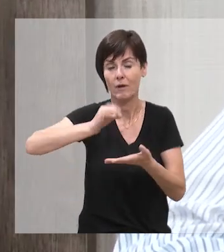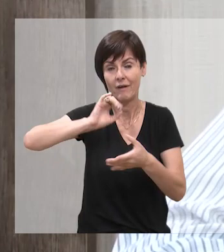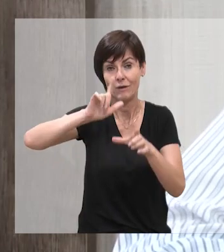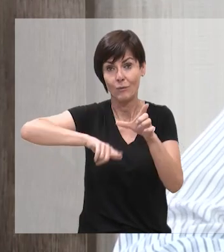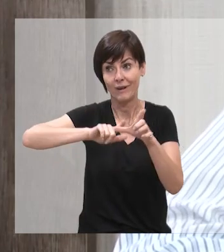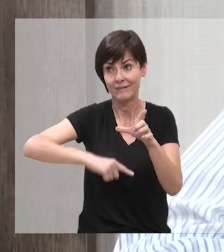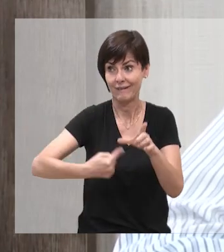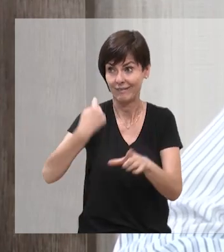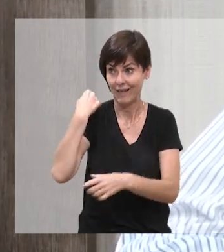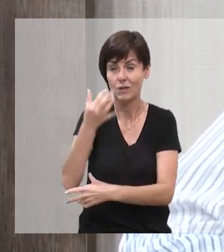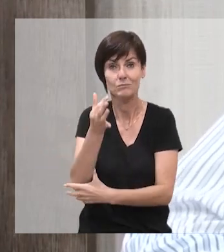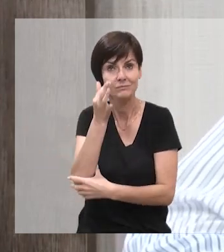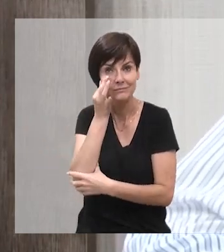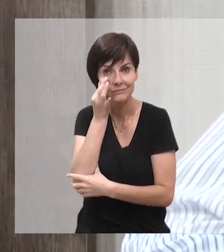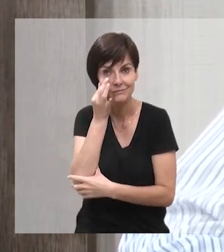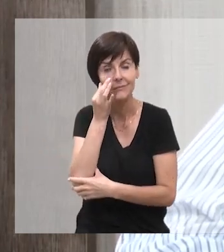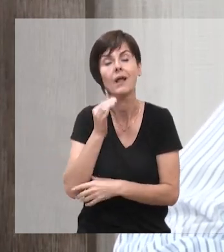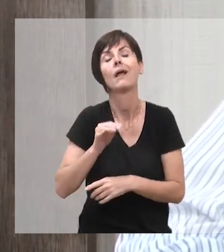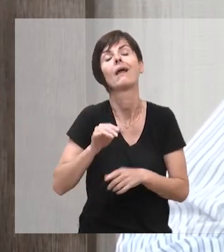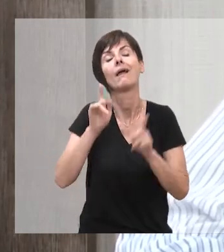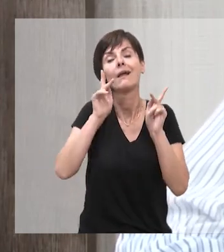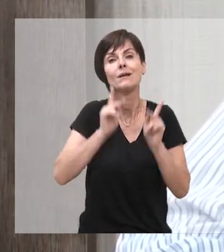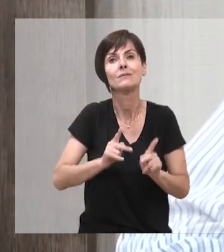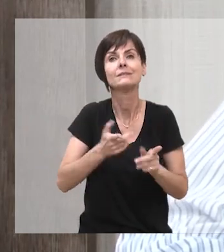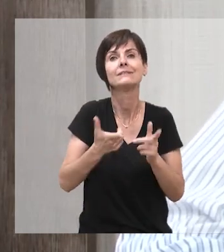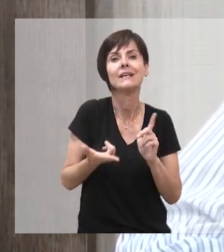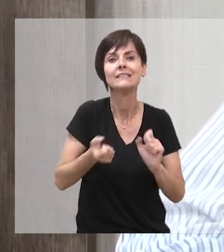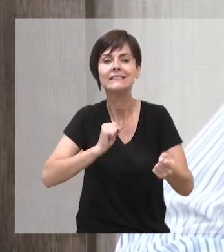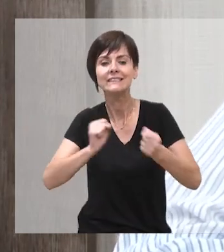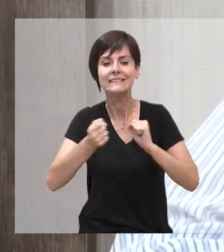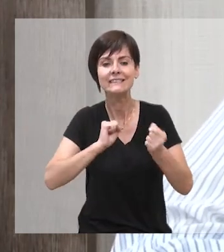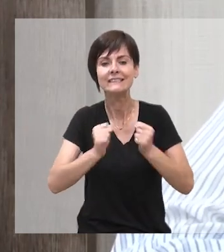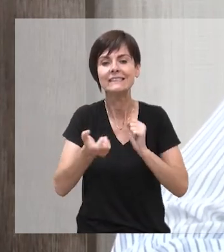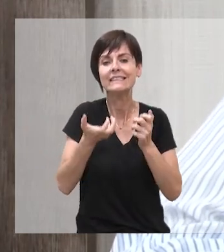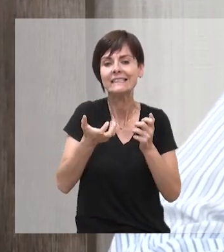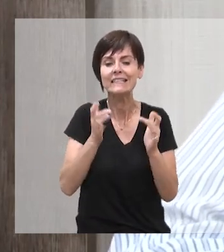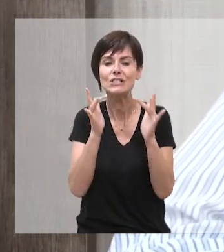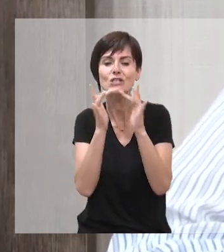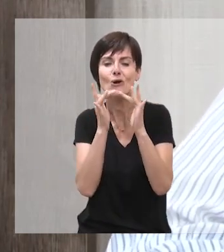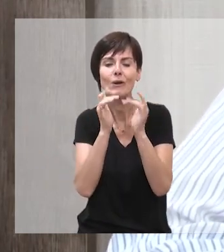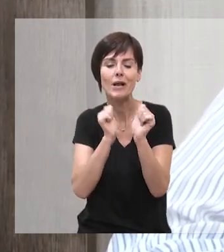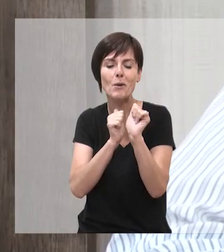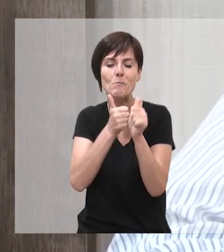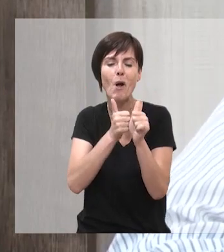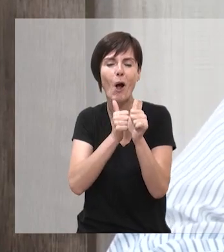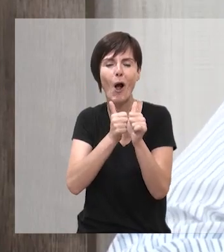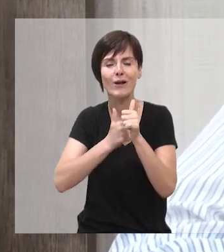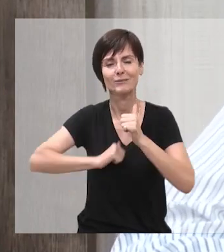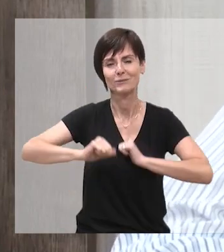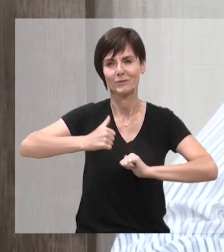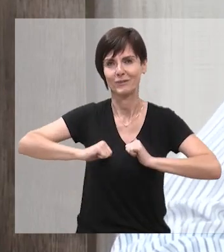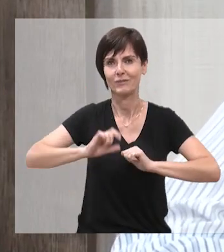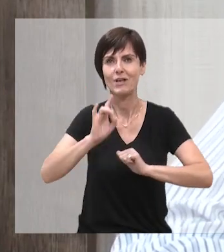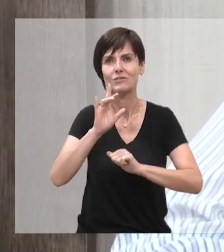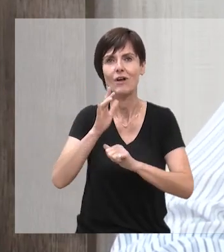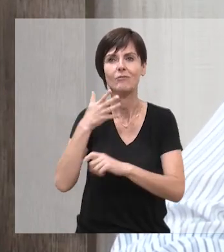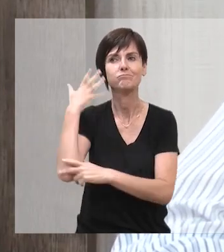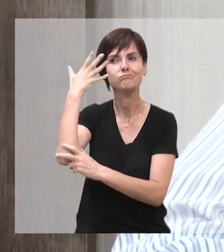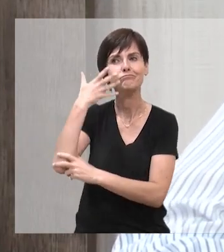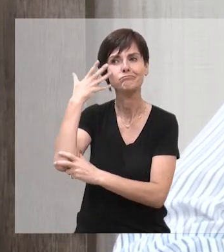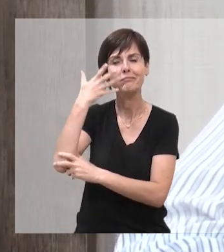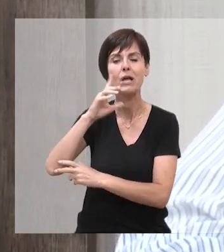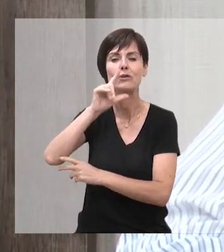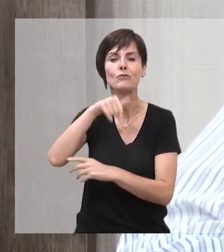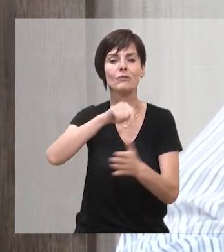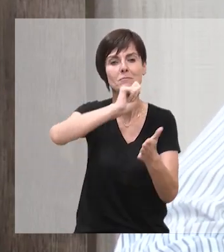especiais do Café com Letras lá, e as pessoas têm essa ansiedade do bate-papo com o autor. Isso. É, não é